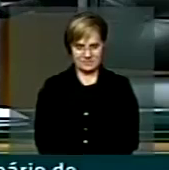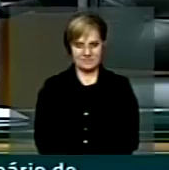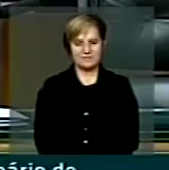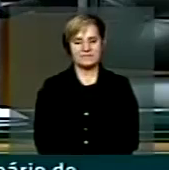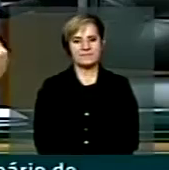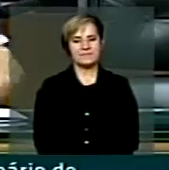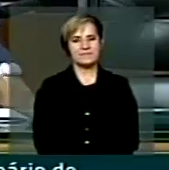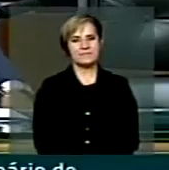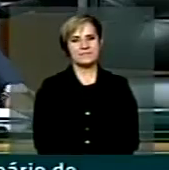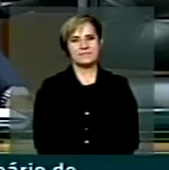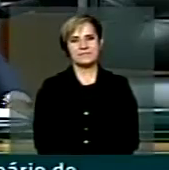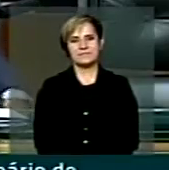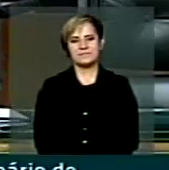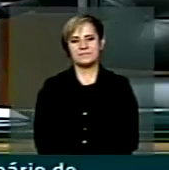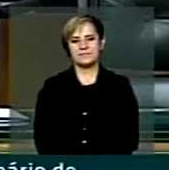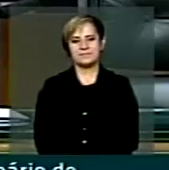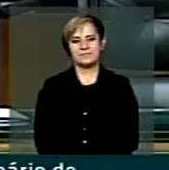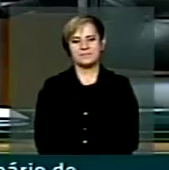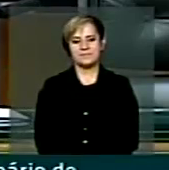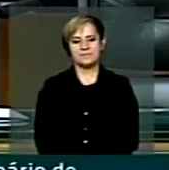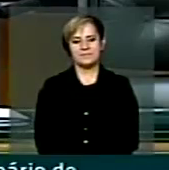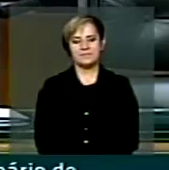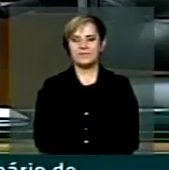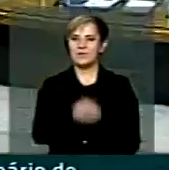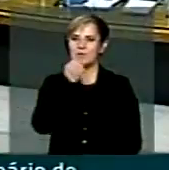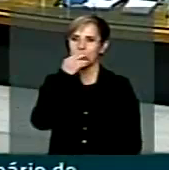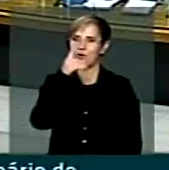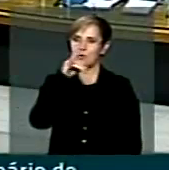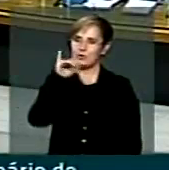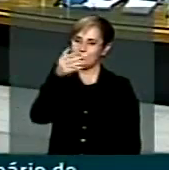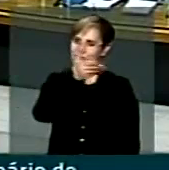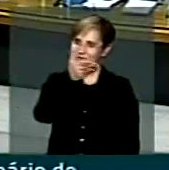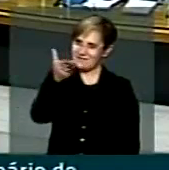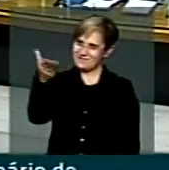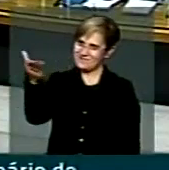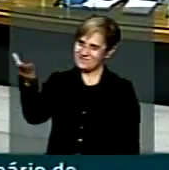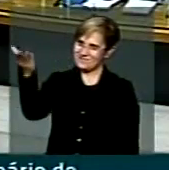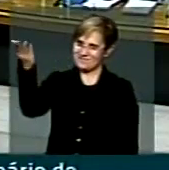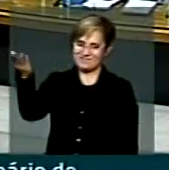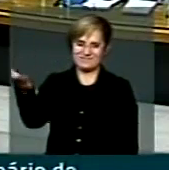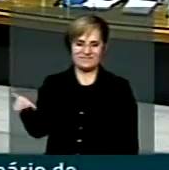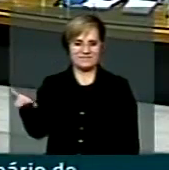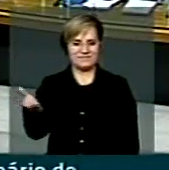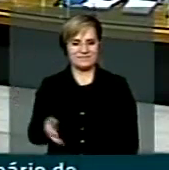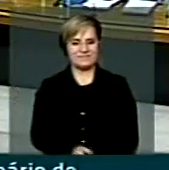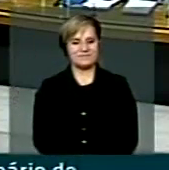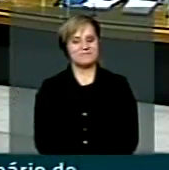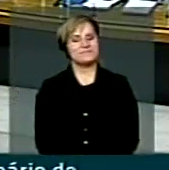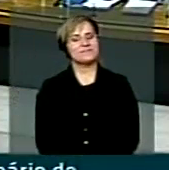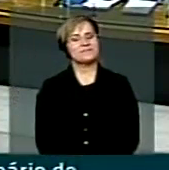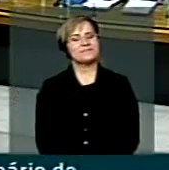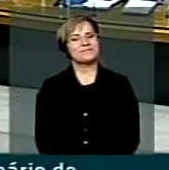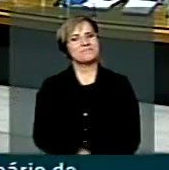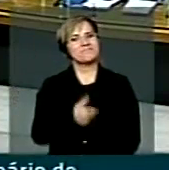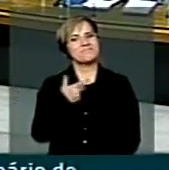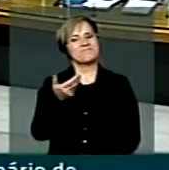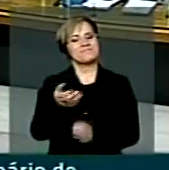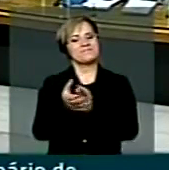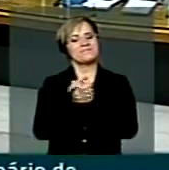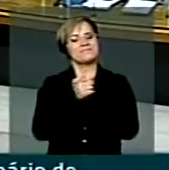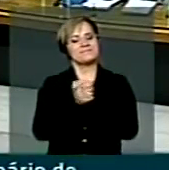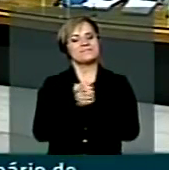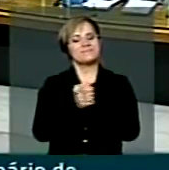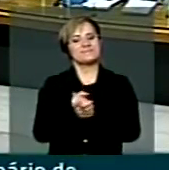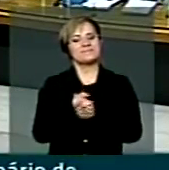Bom dia a todos, quero cumprimentar